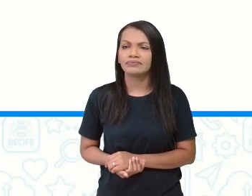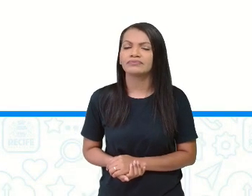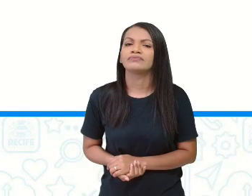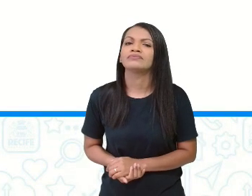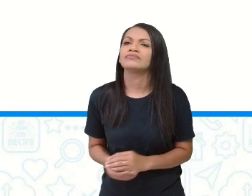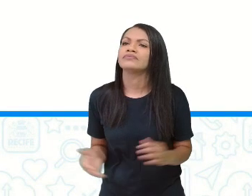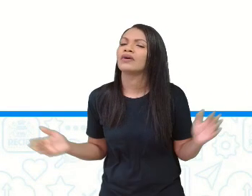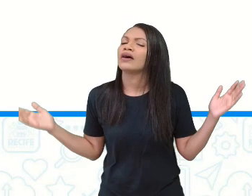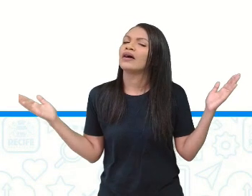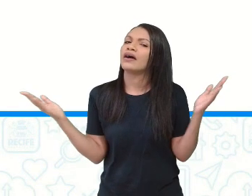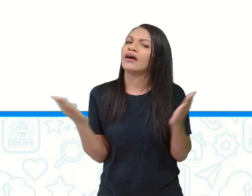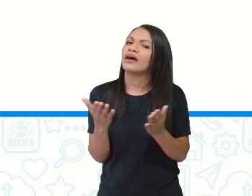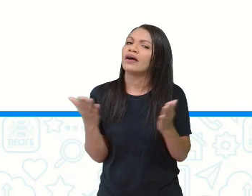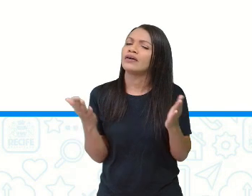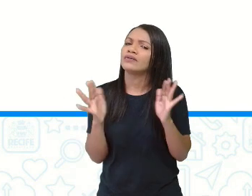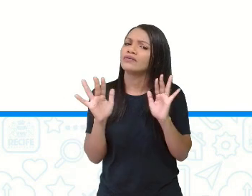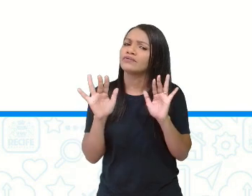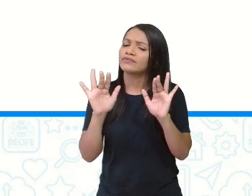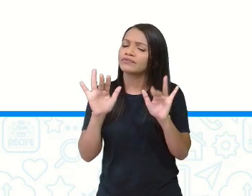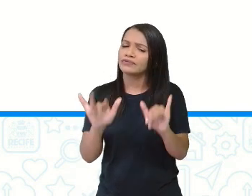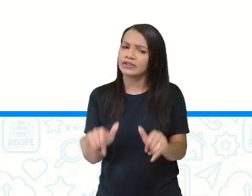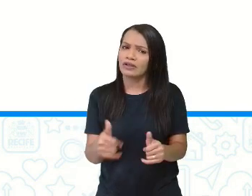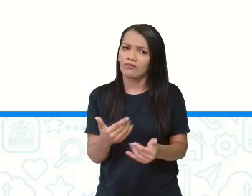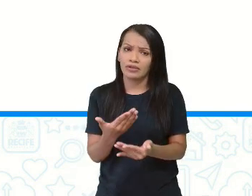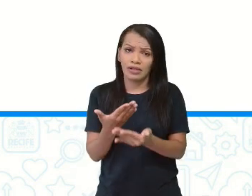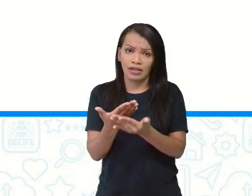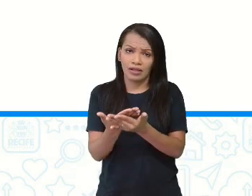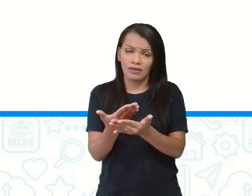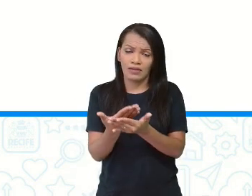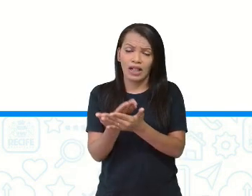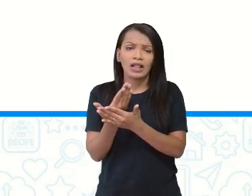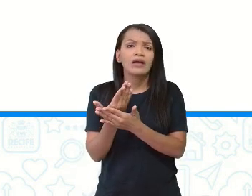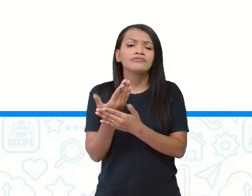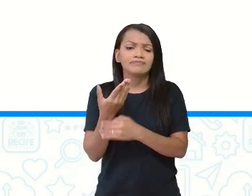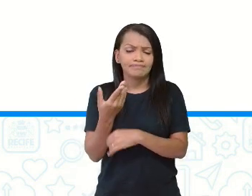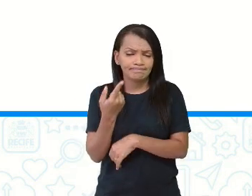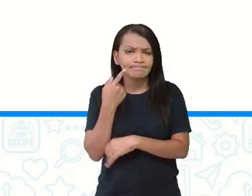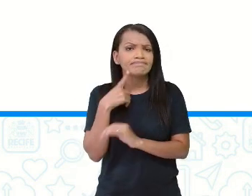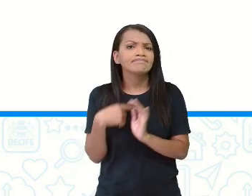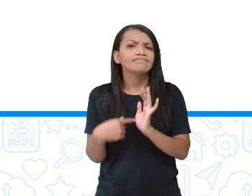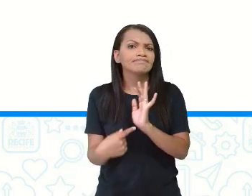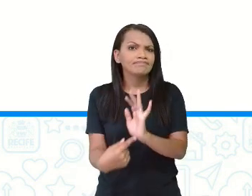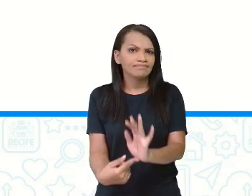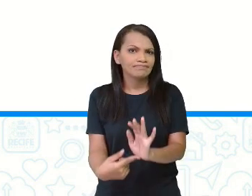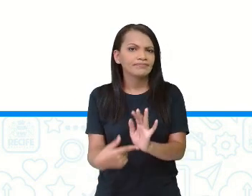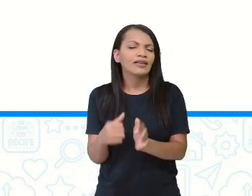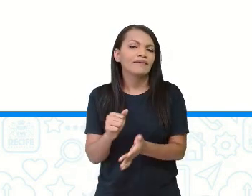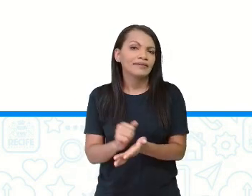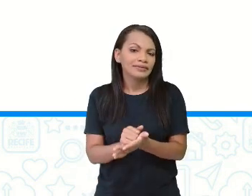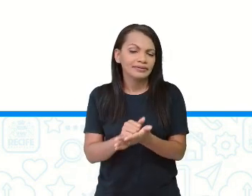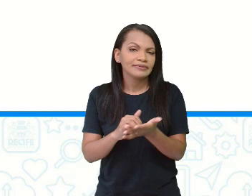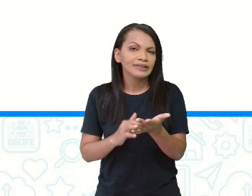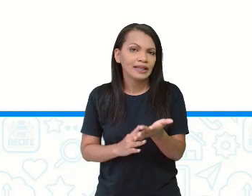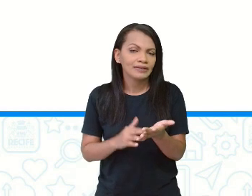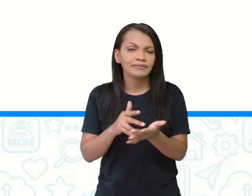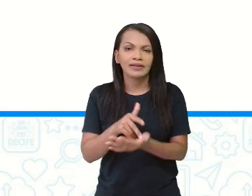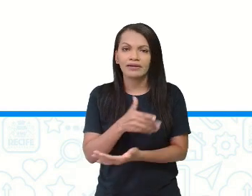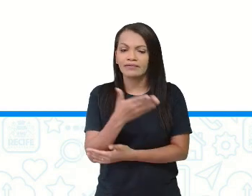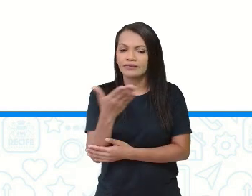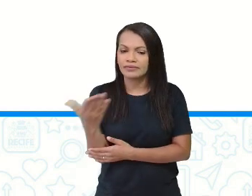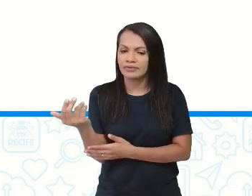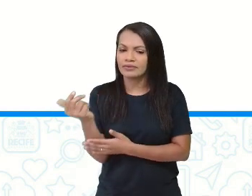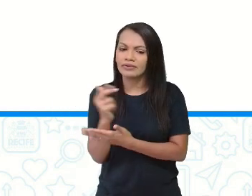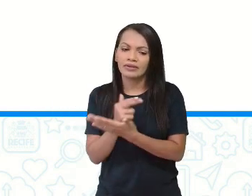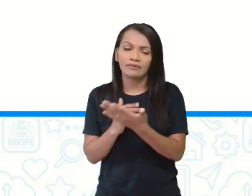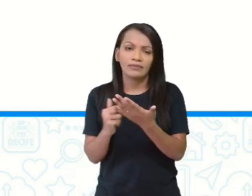Agora, eu estou chegando no momento final e vou deixar agora uma atividade para vocês. Desenhe